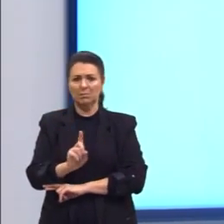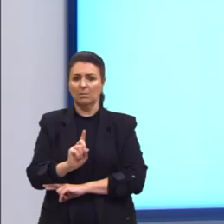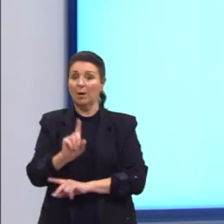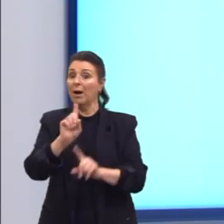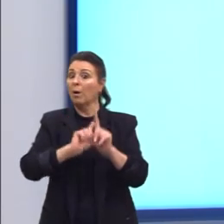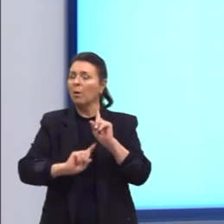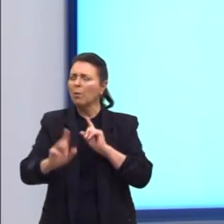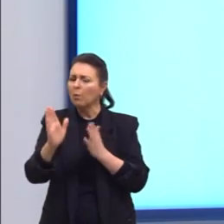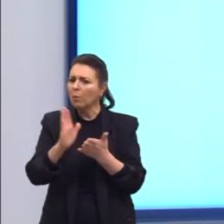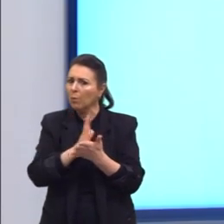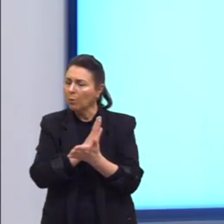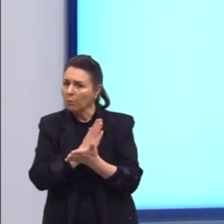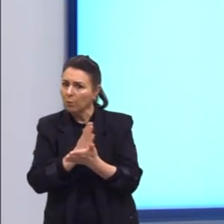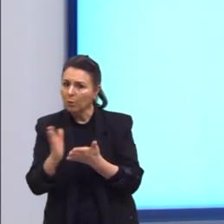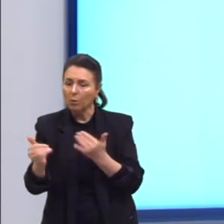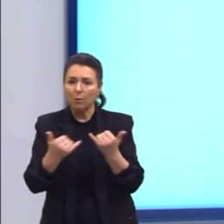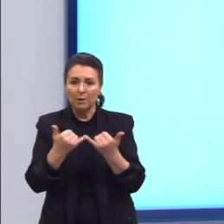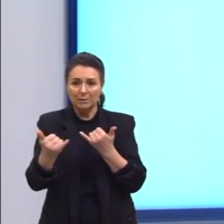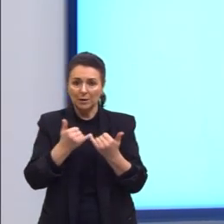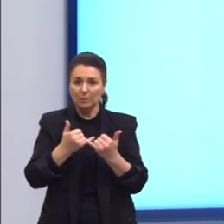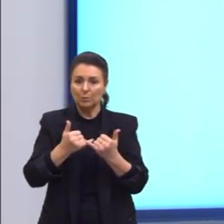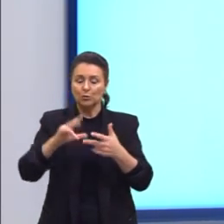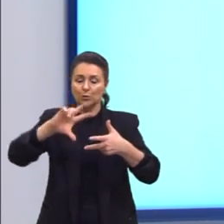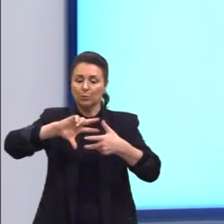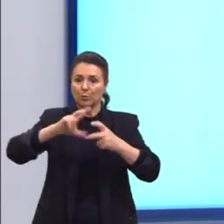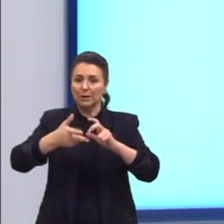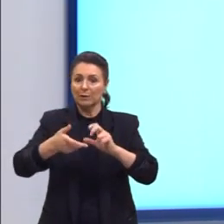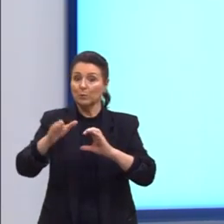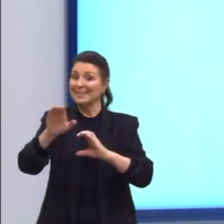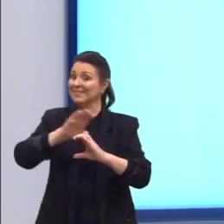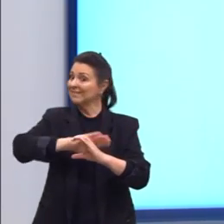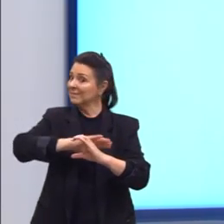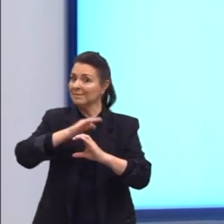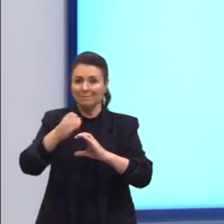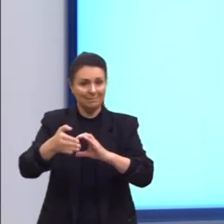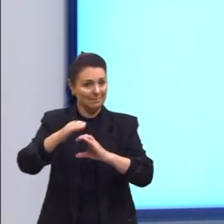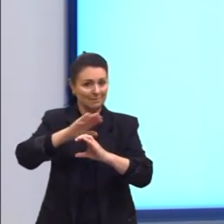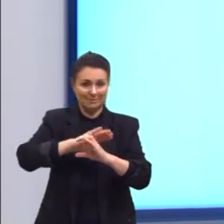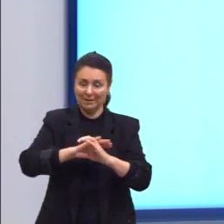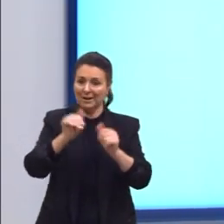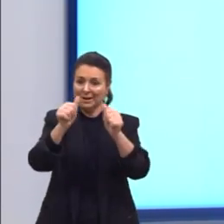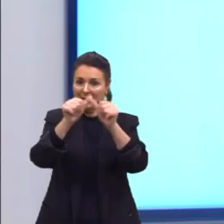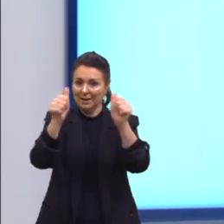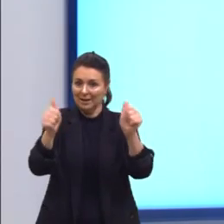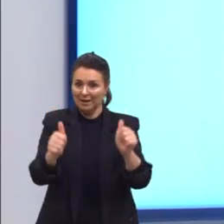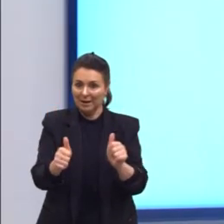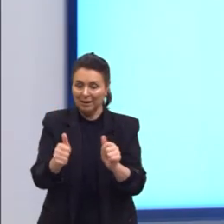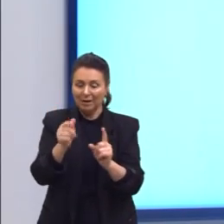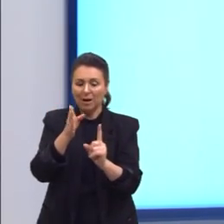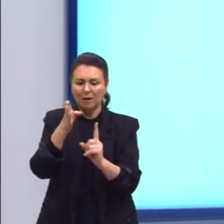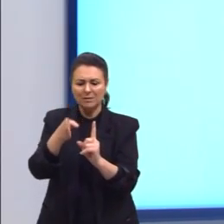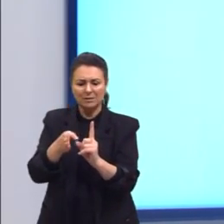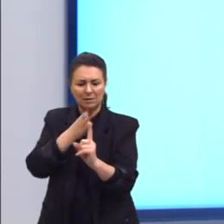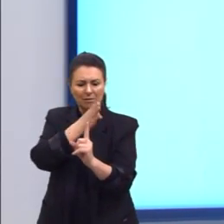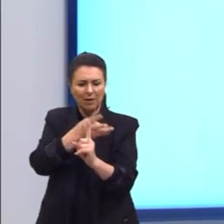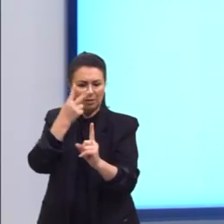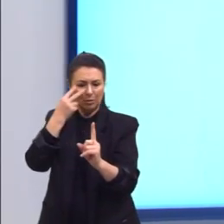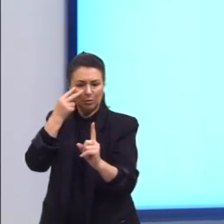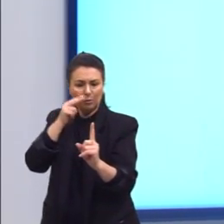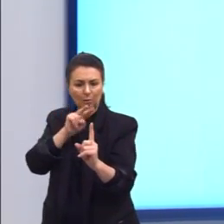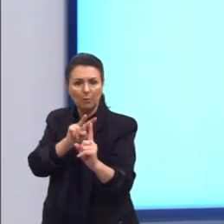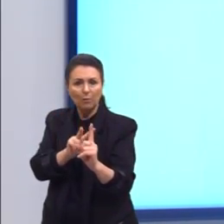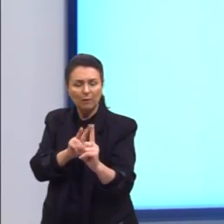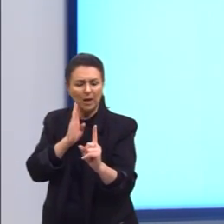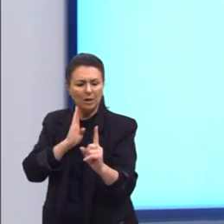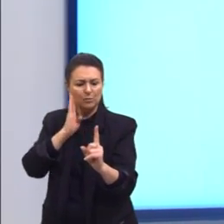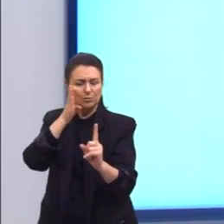exemplo de poliedro não convexo é dado na figura. Todas as faces que não podem ser vistas diretamente